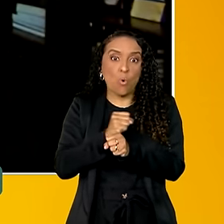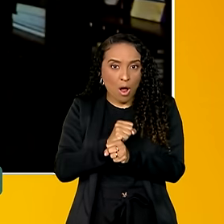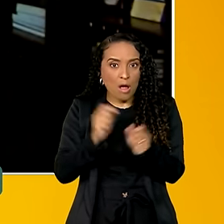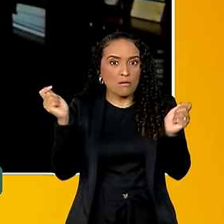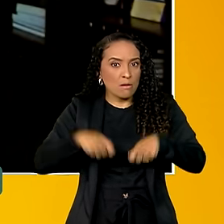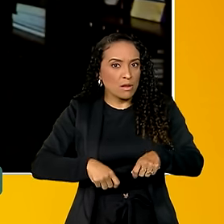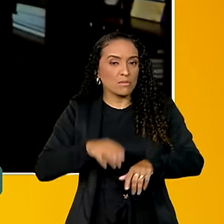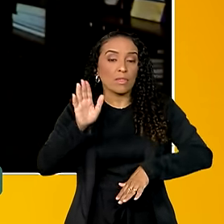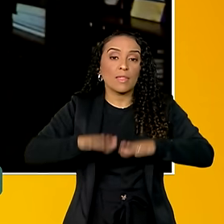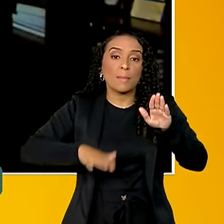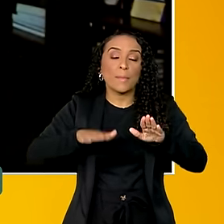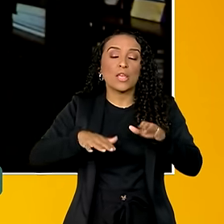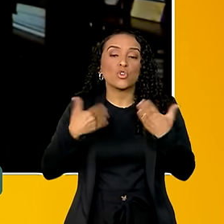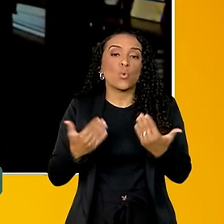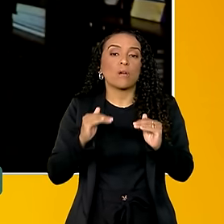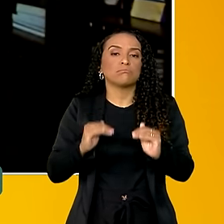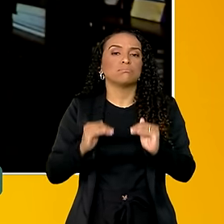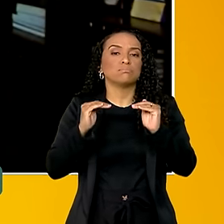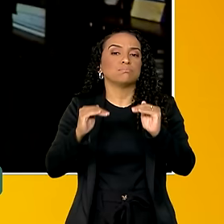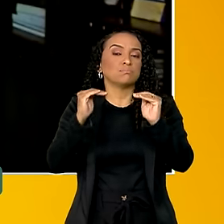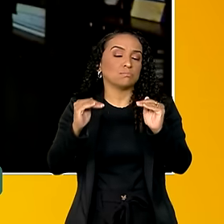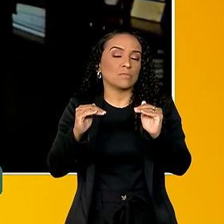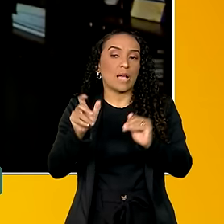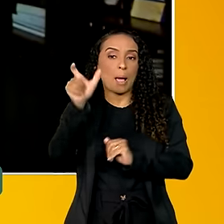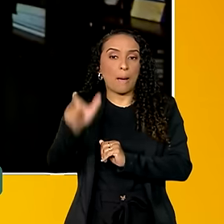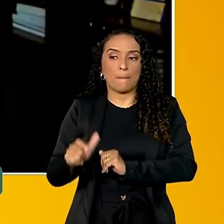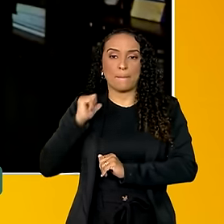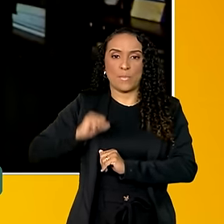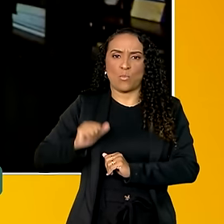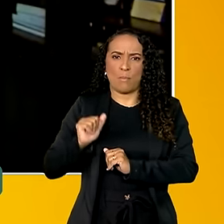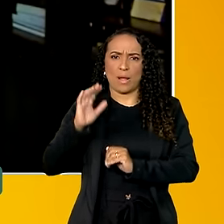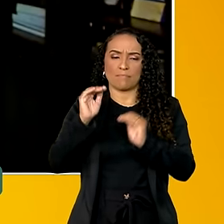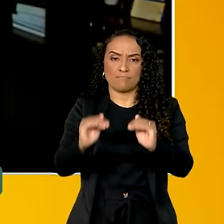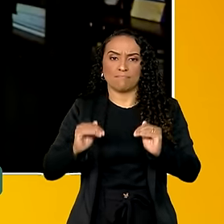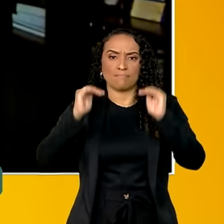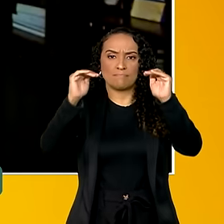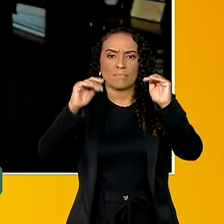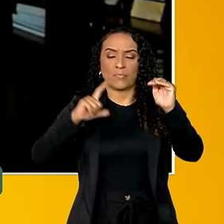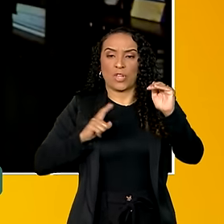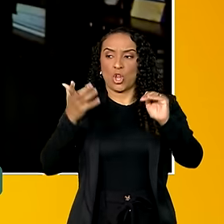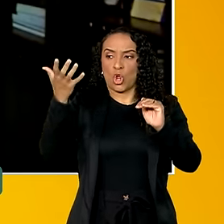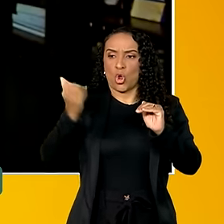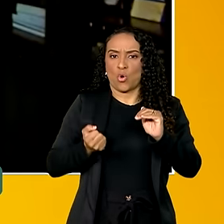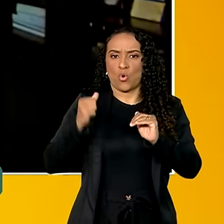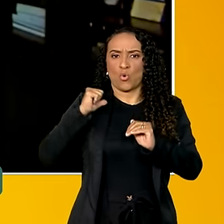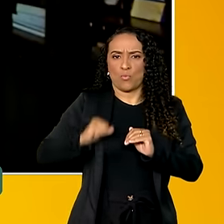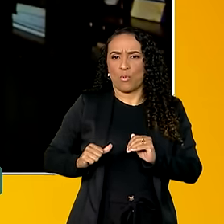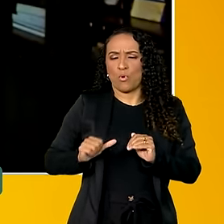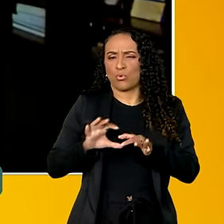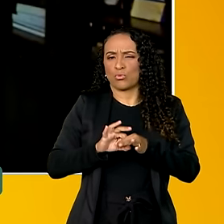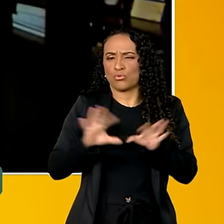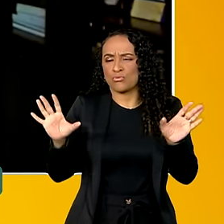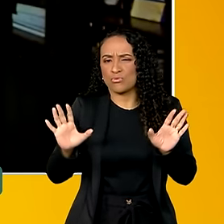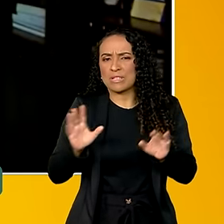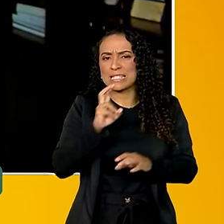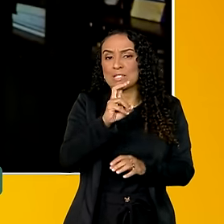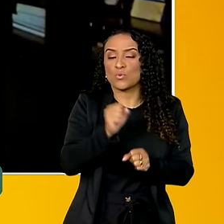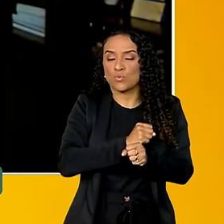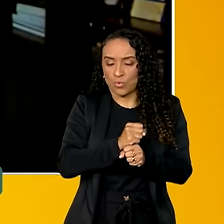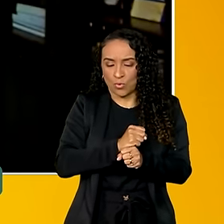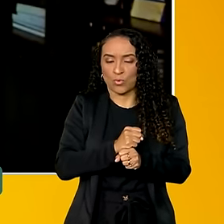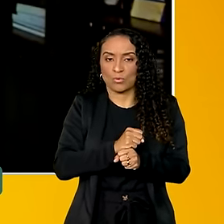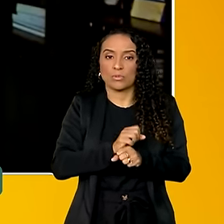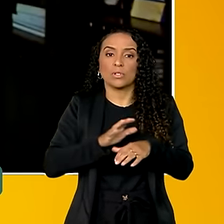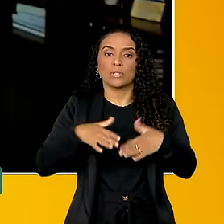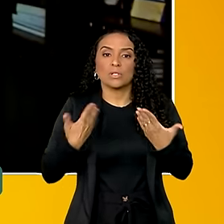dependendo do nível. Os bolsistas mais alto nível, por exemplo, têm as bolsas concedidas por cinco anos.